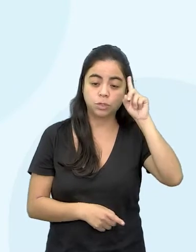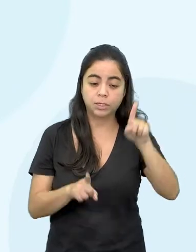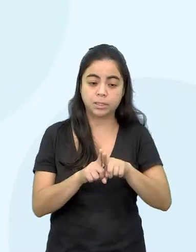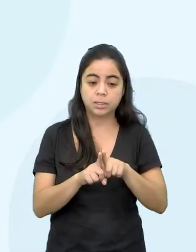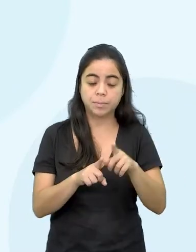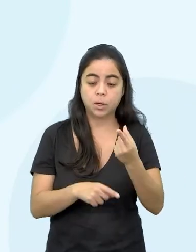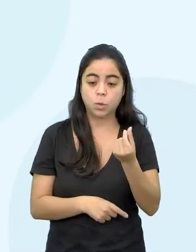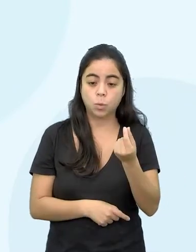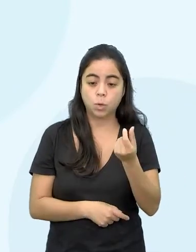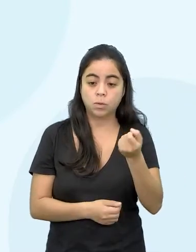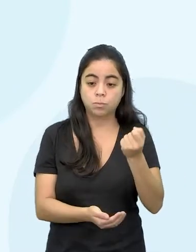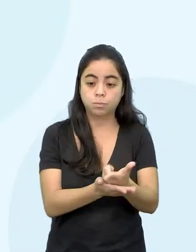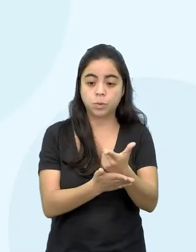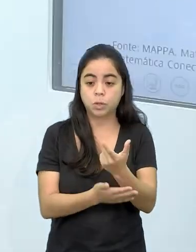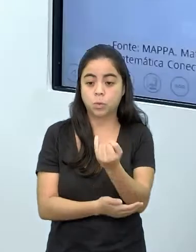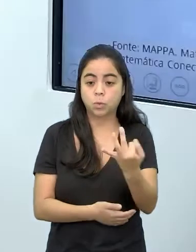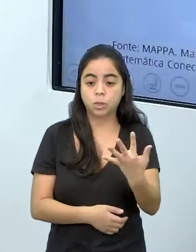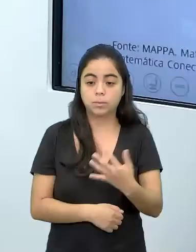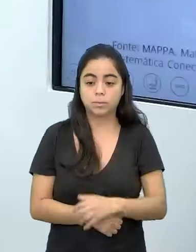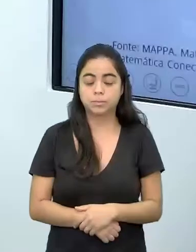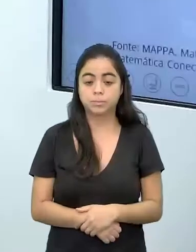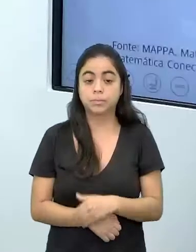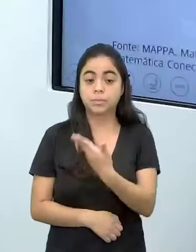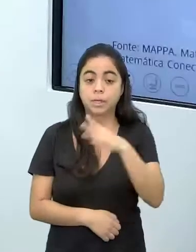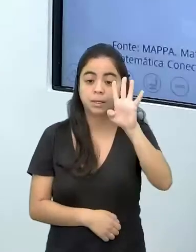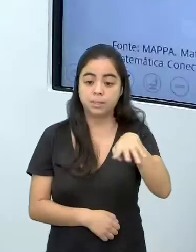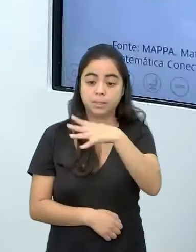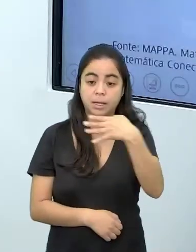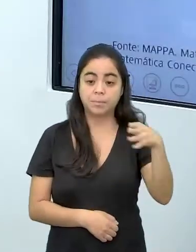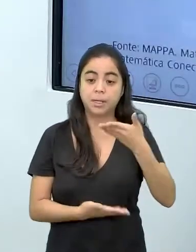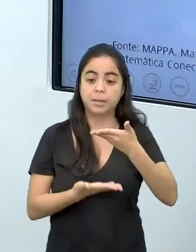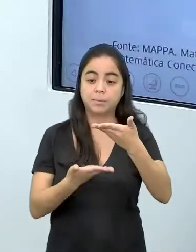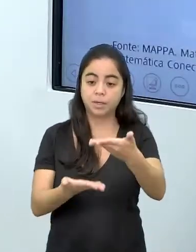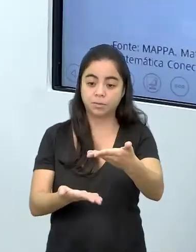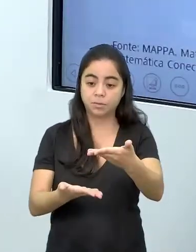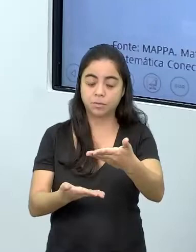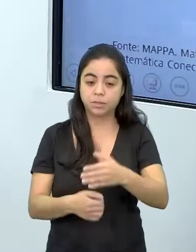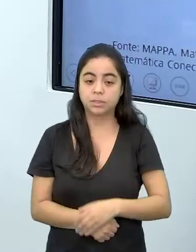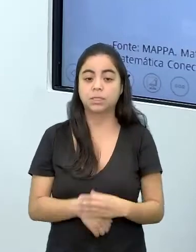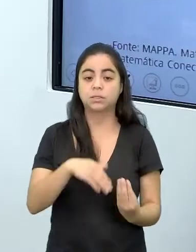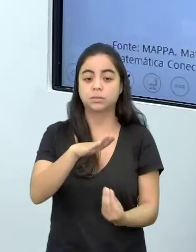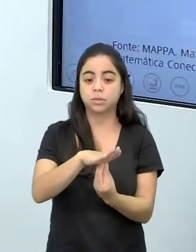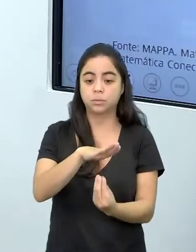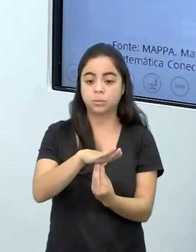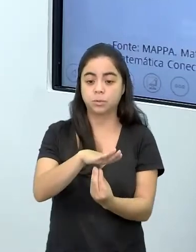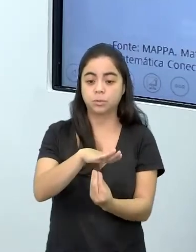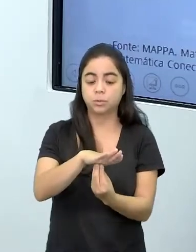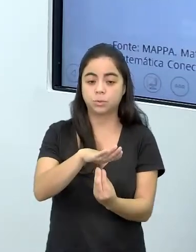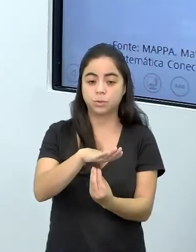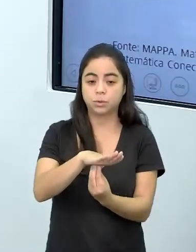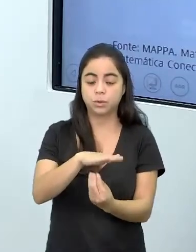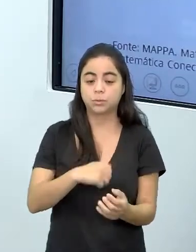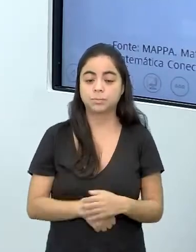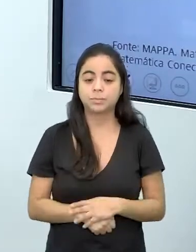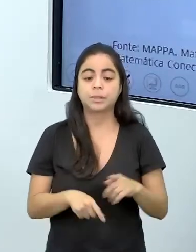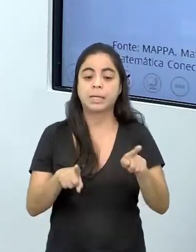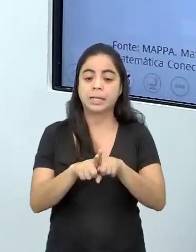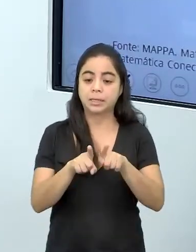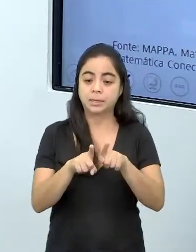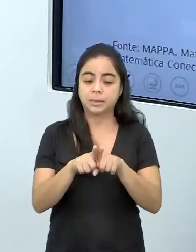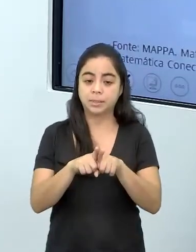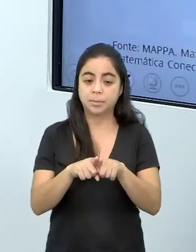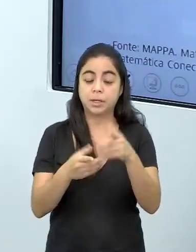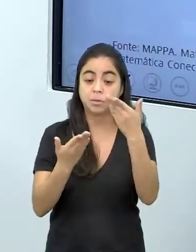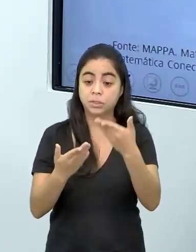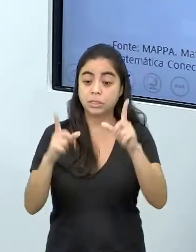o valor da próxima fatura. Eu deixei essa tabela aí pra vocês lá no repositório. Também deixo aqui pra